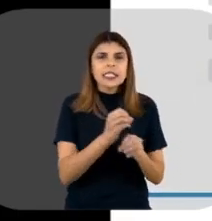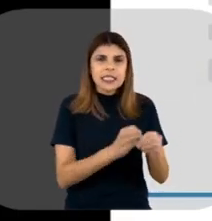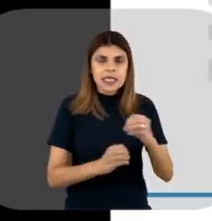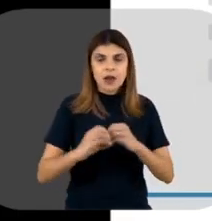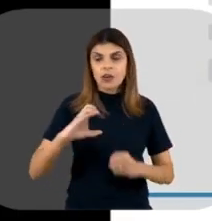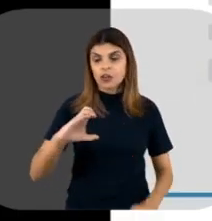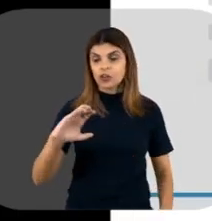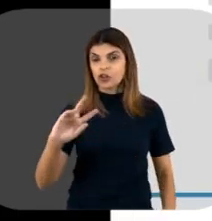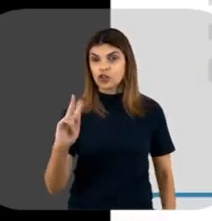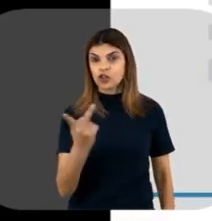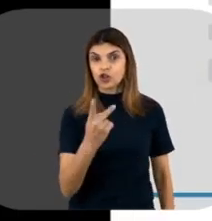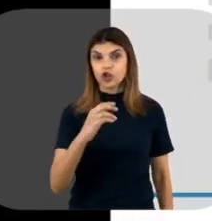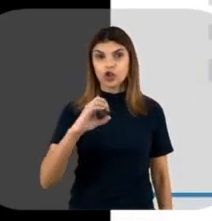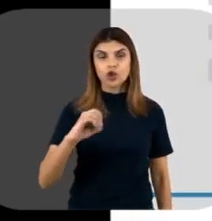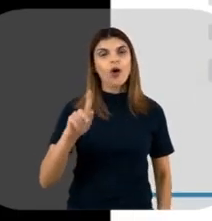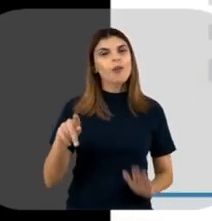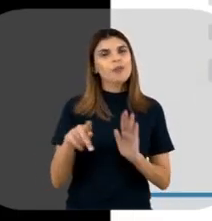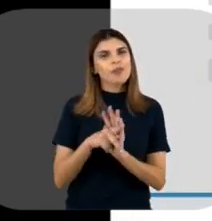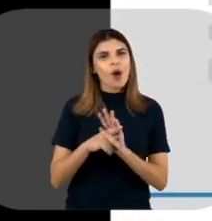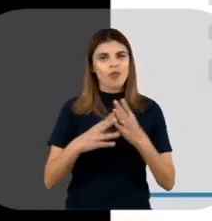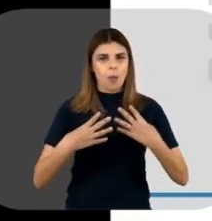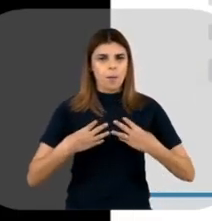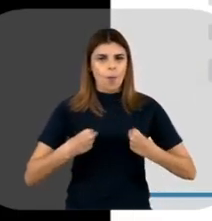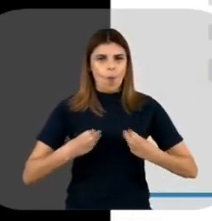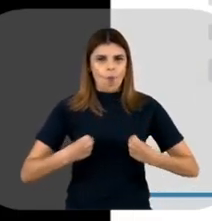células SHO, que são células de mamífero.